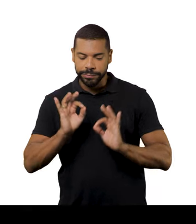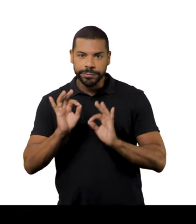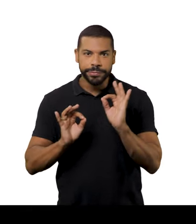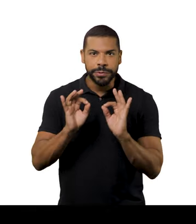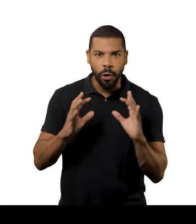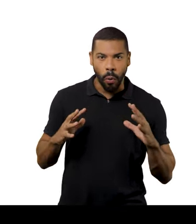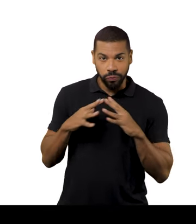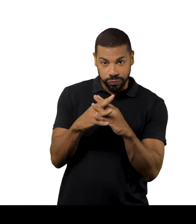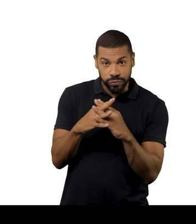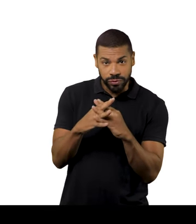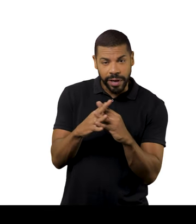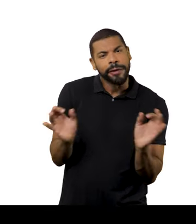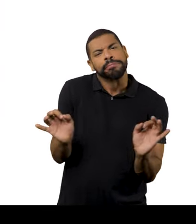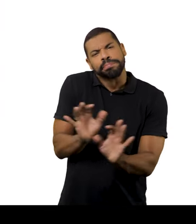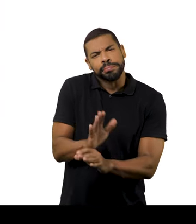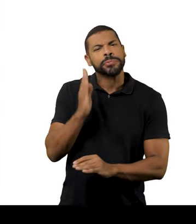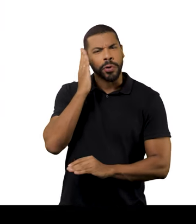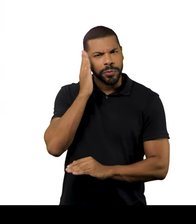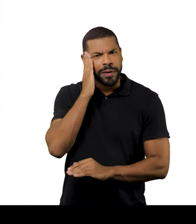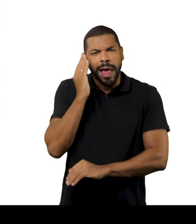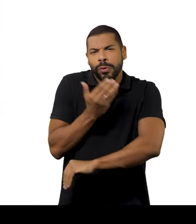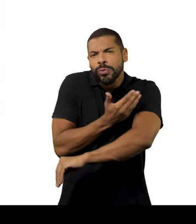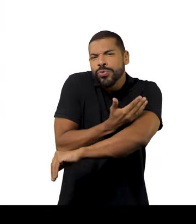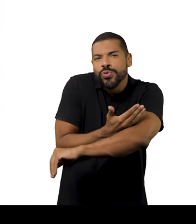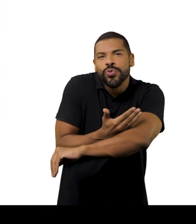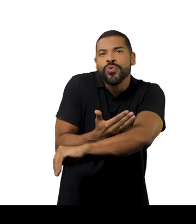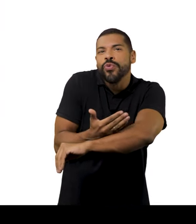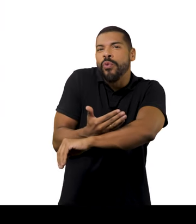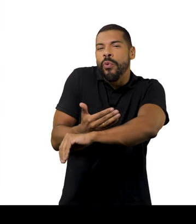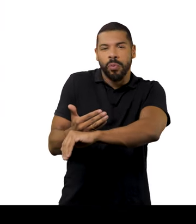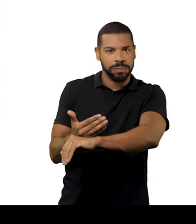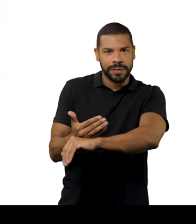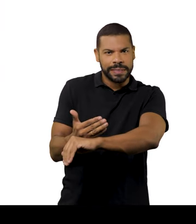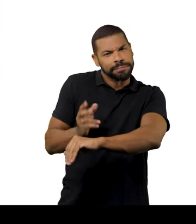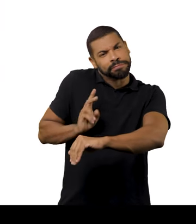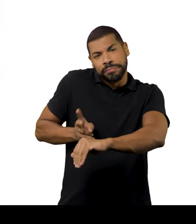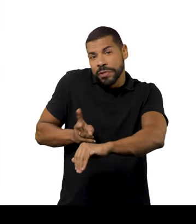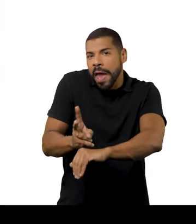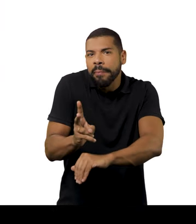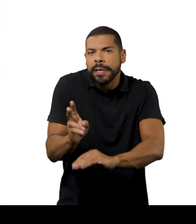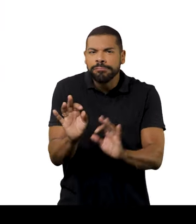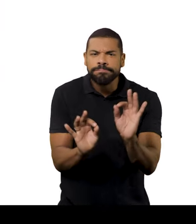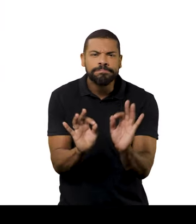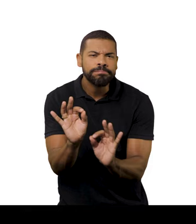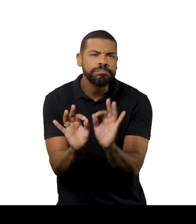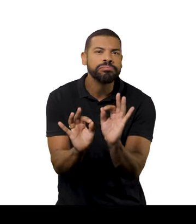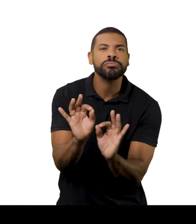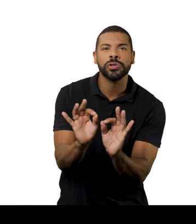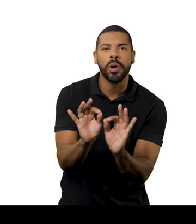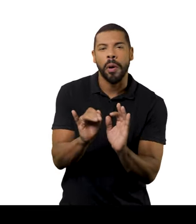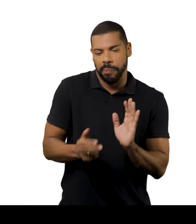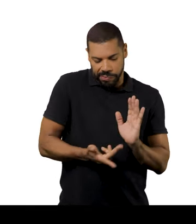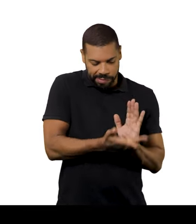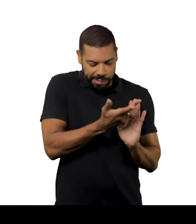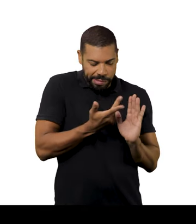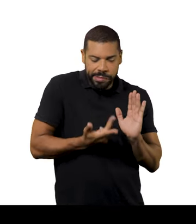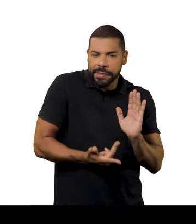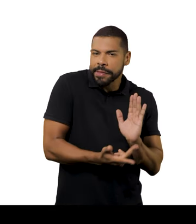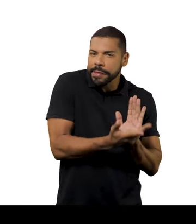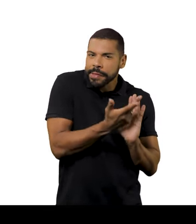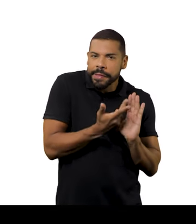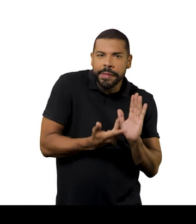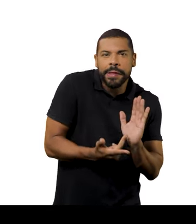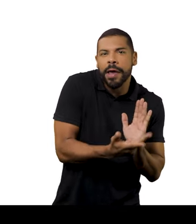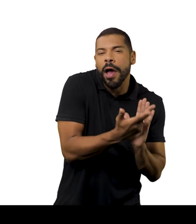a organizar o caos. Eu trabalhei sempre com padronagem, né? Desde